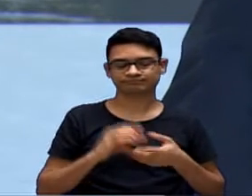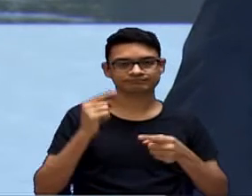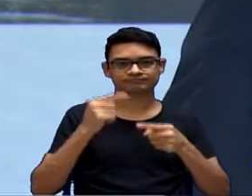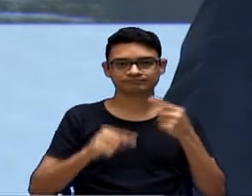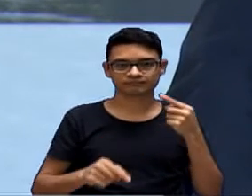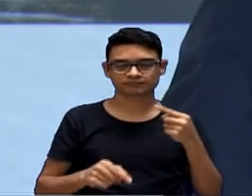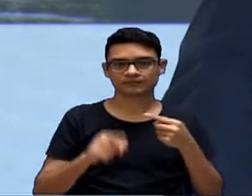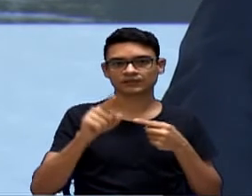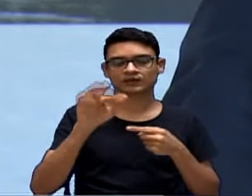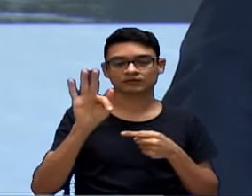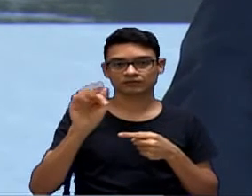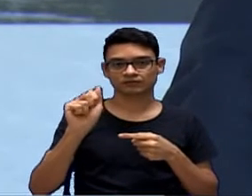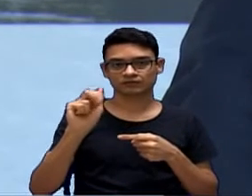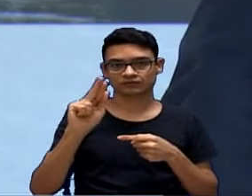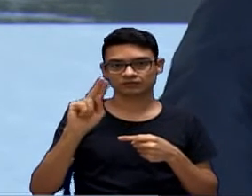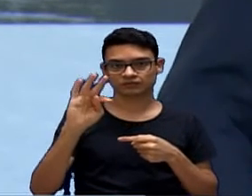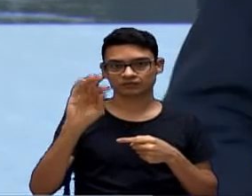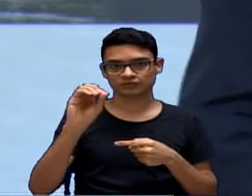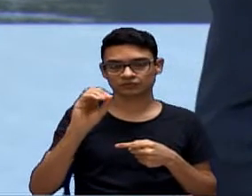Zona Norte junto comigo ali,